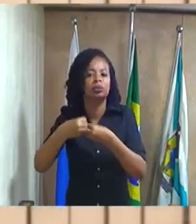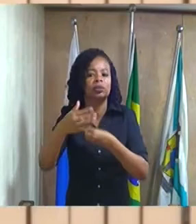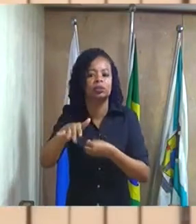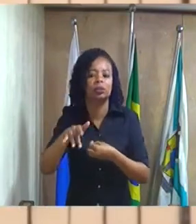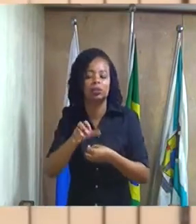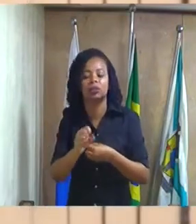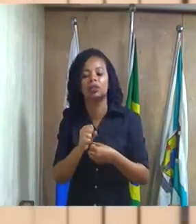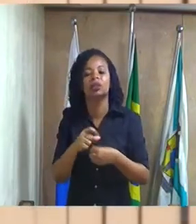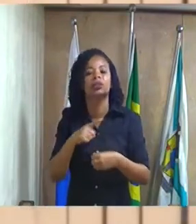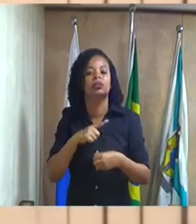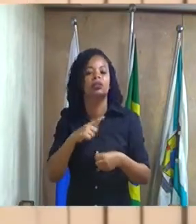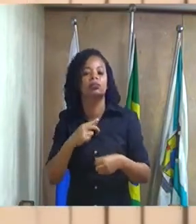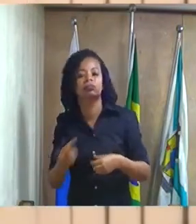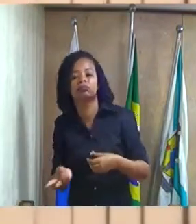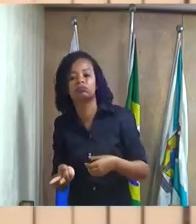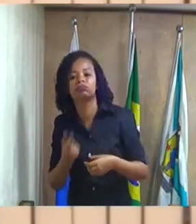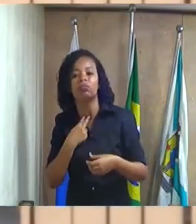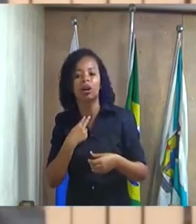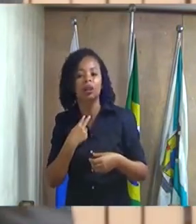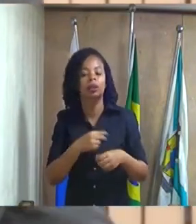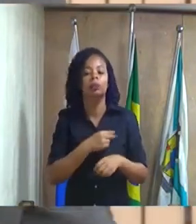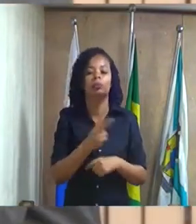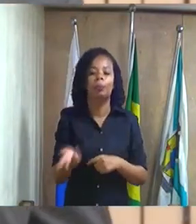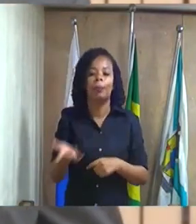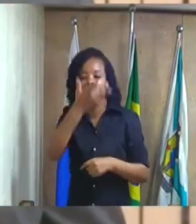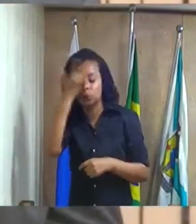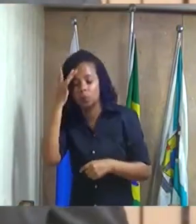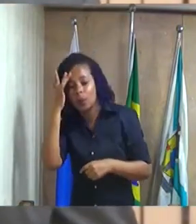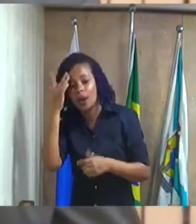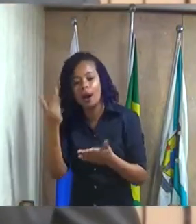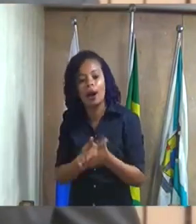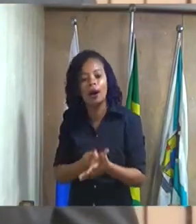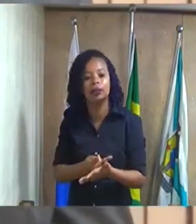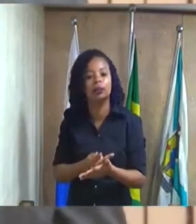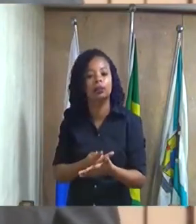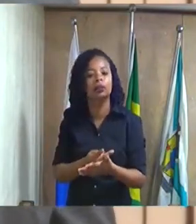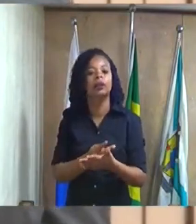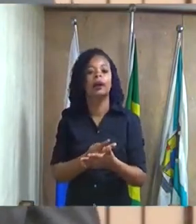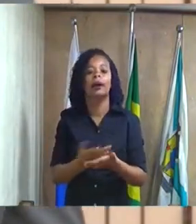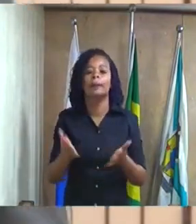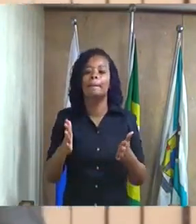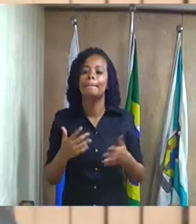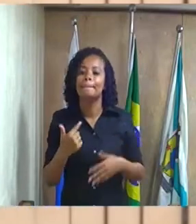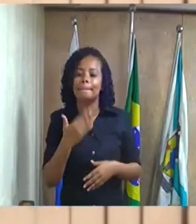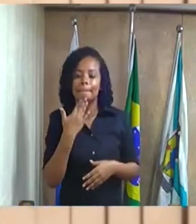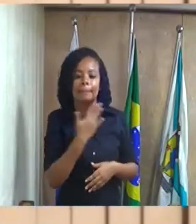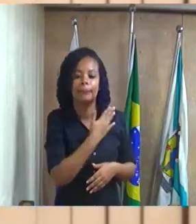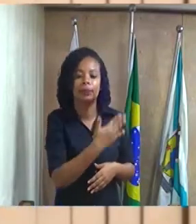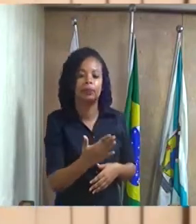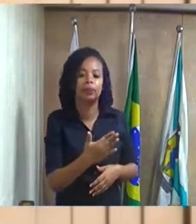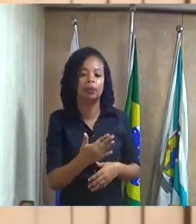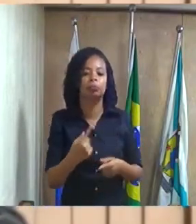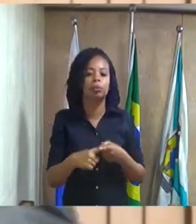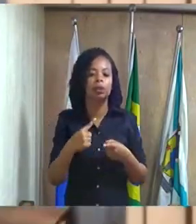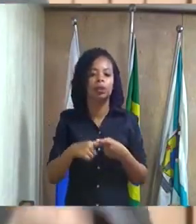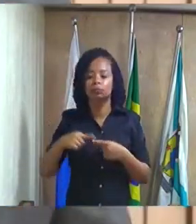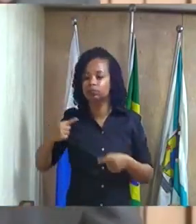ocupadas por traquineiro parabéns e é dessa forma eu só pediria porque realmente a gente